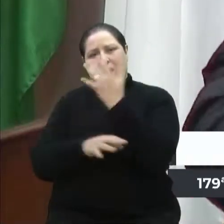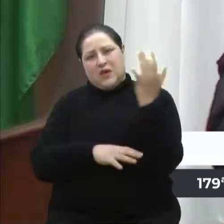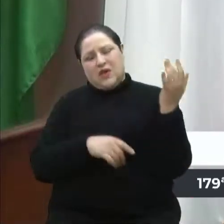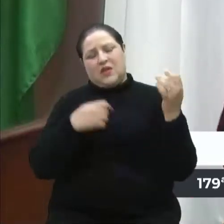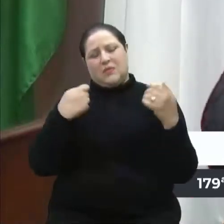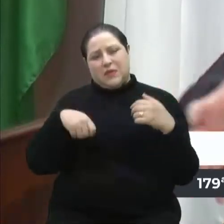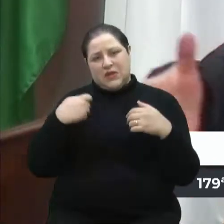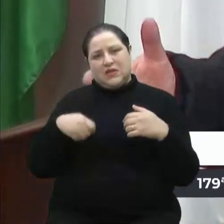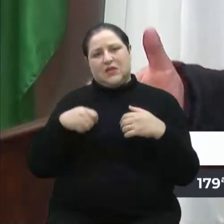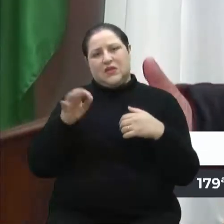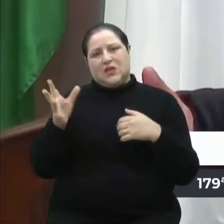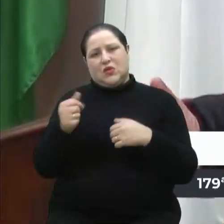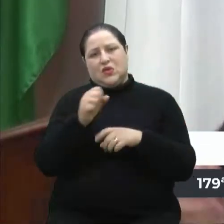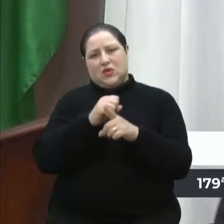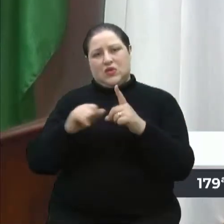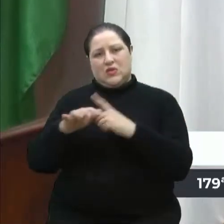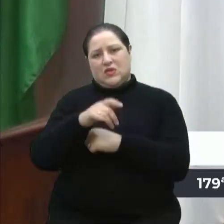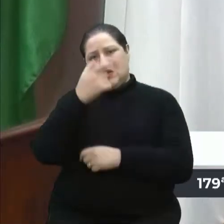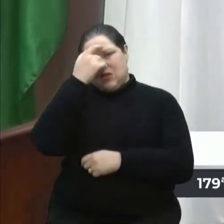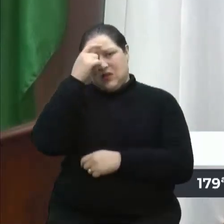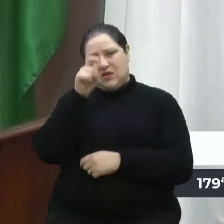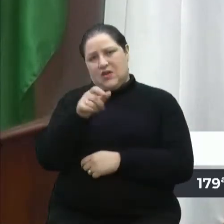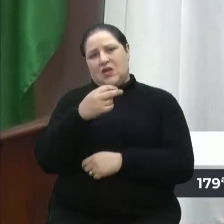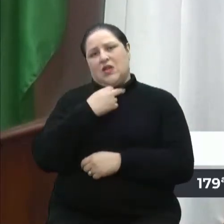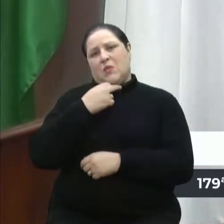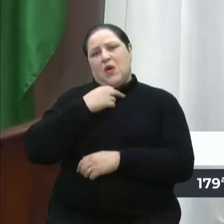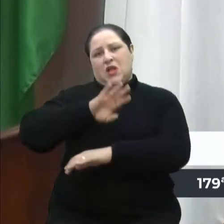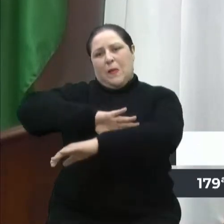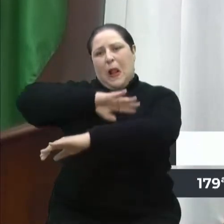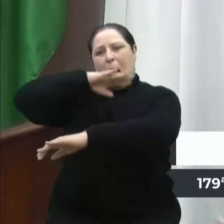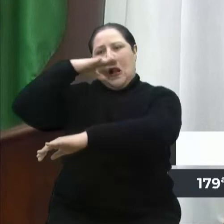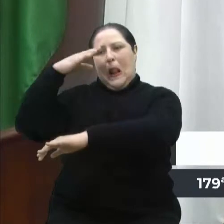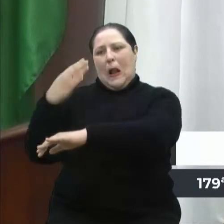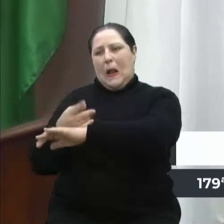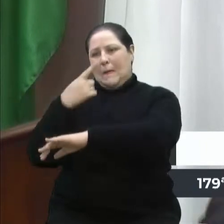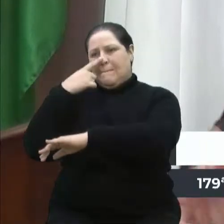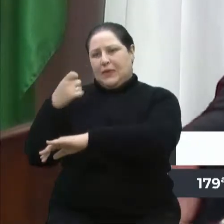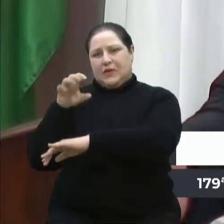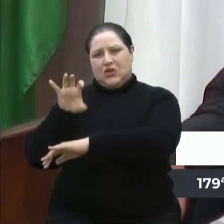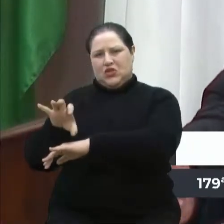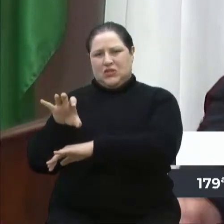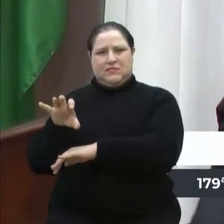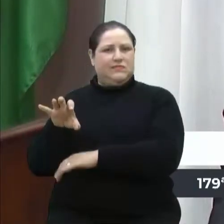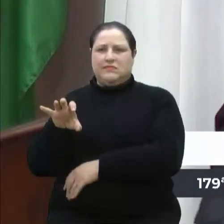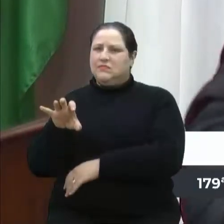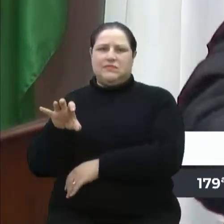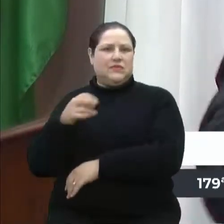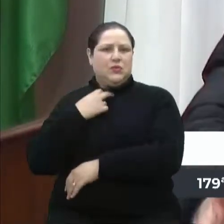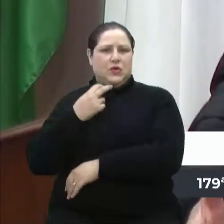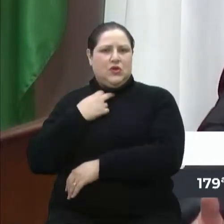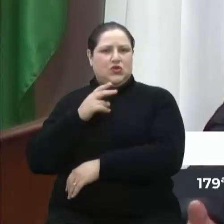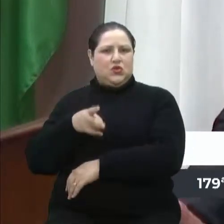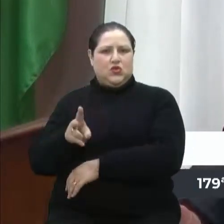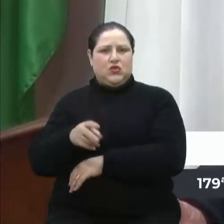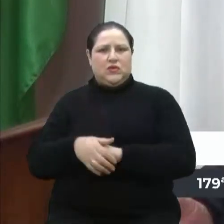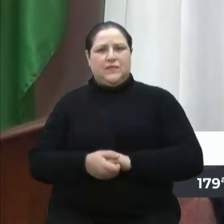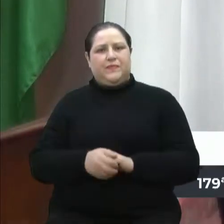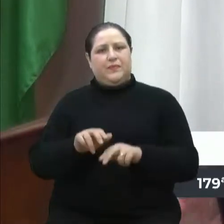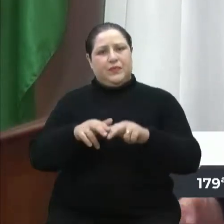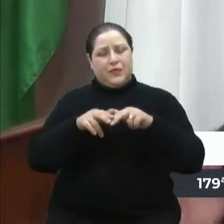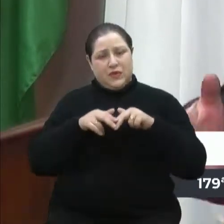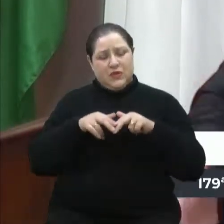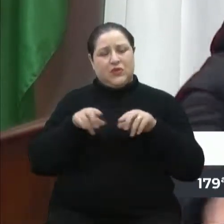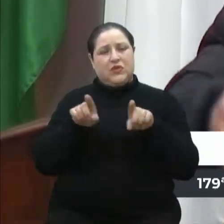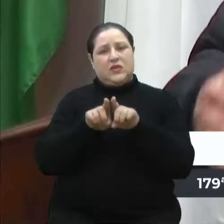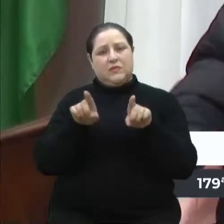Nós não podemos continuar com os lixões dessa forma. Com os lixões dessa forma. Então, por isso que